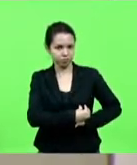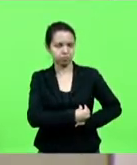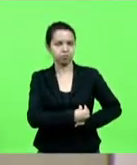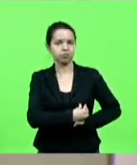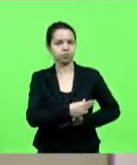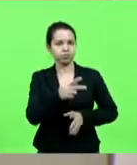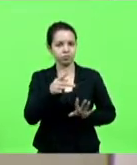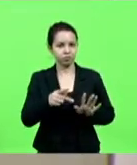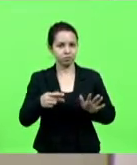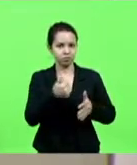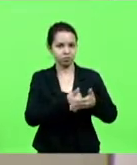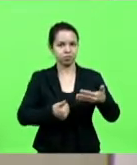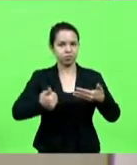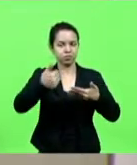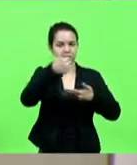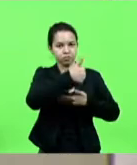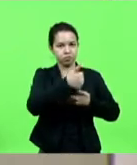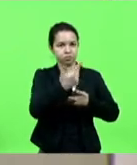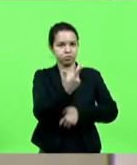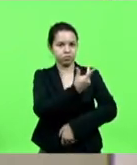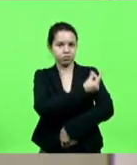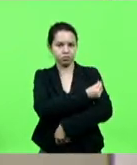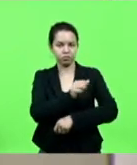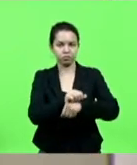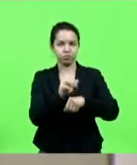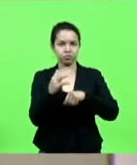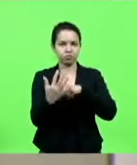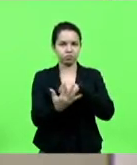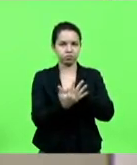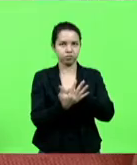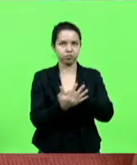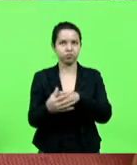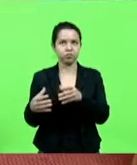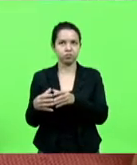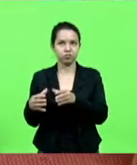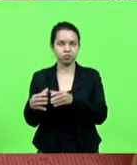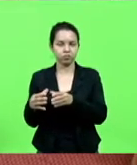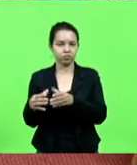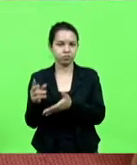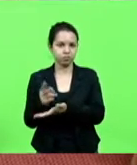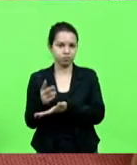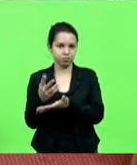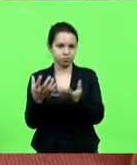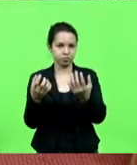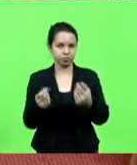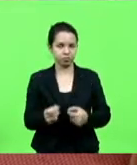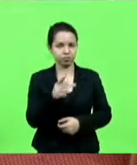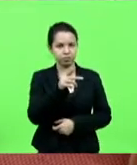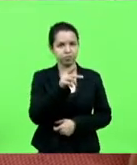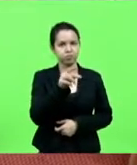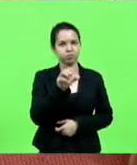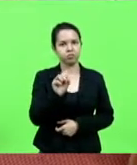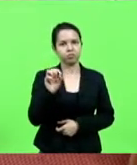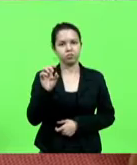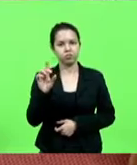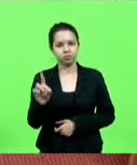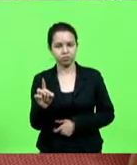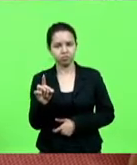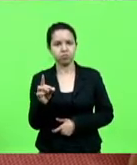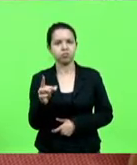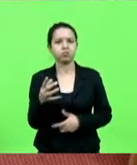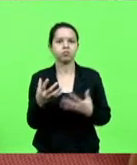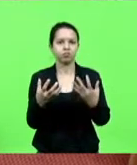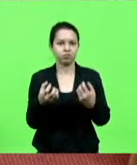Progressistas de acordo, senhor presidente. Progressistas de acordo, PSDB de acordo, presidente. PSD de acordo, PSDB de